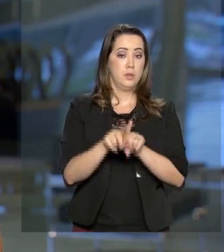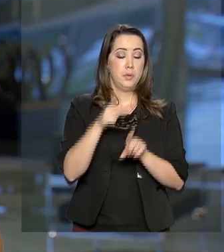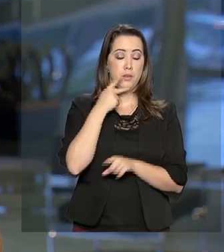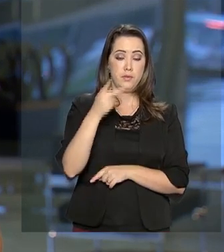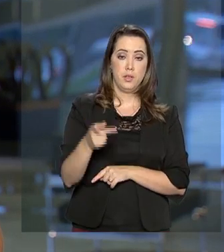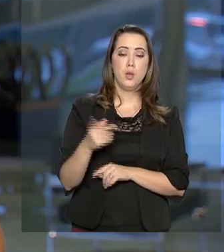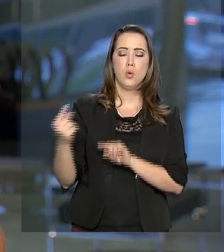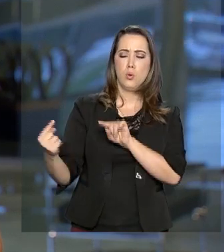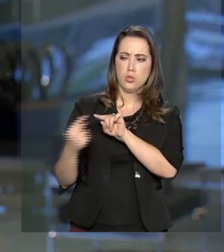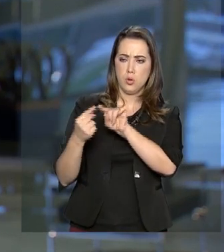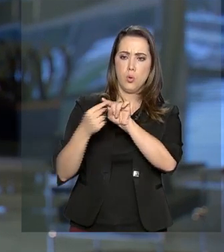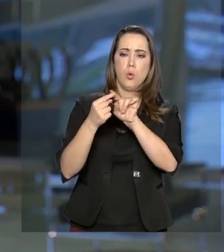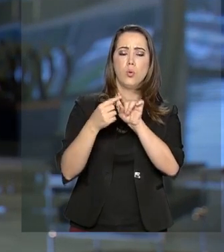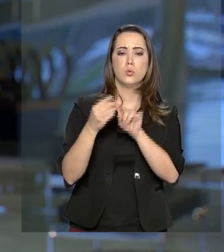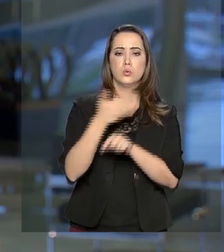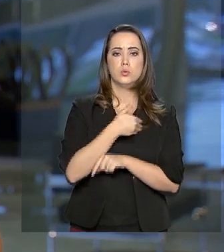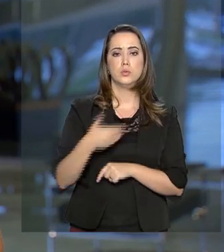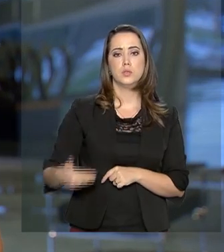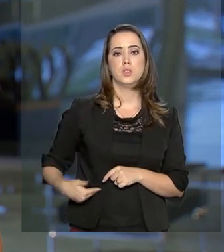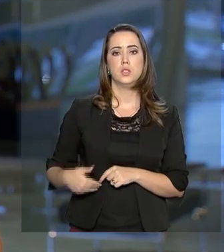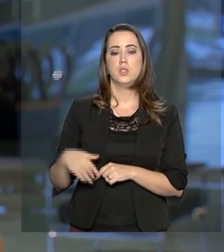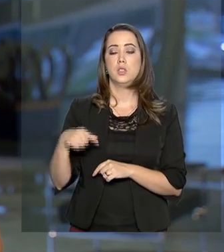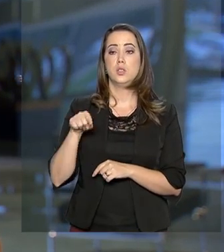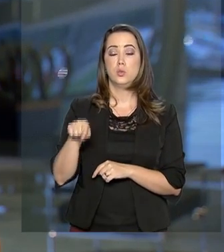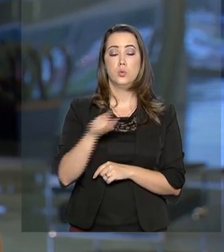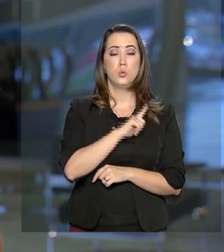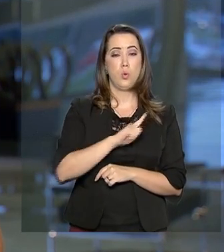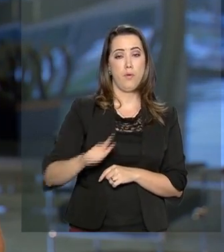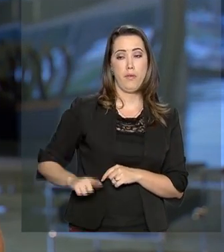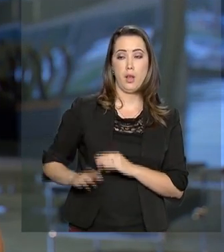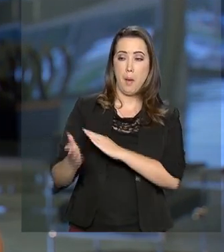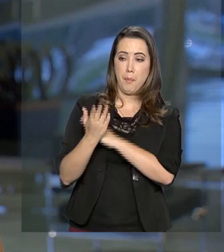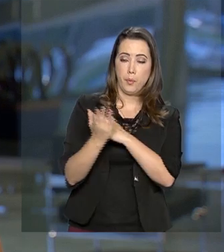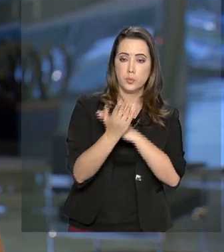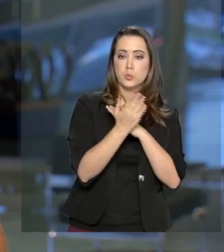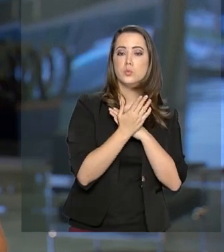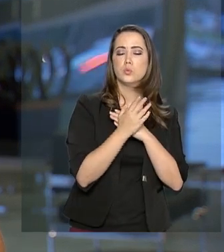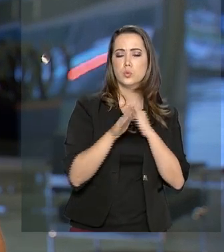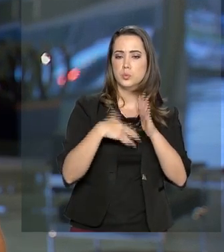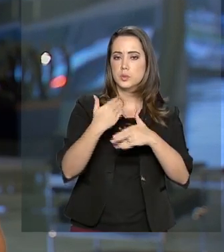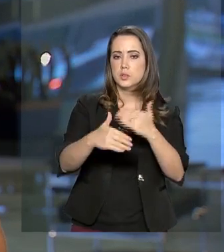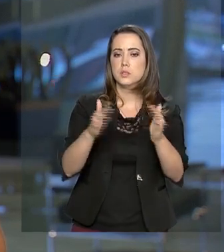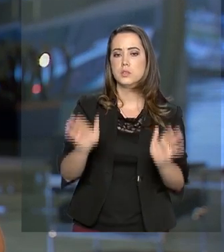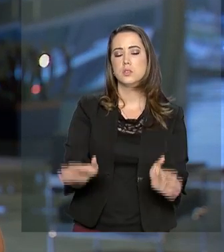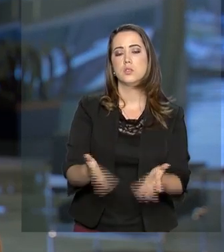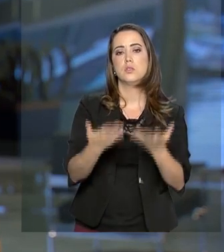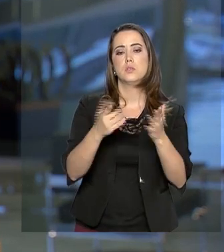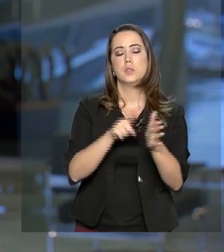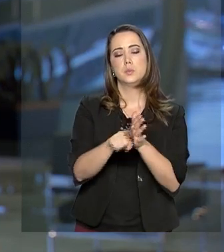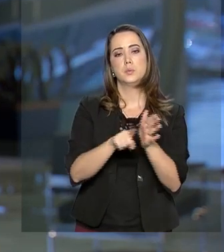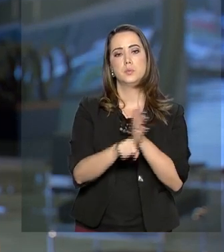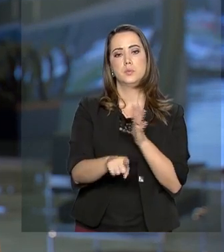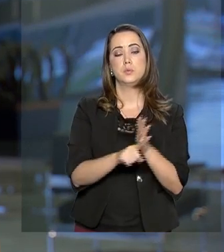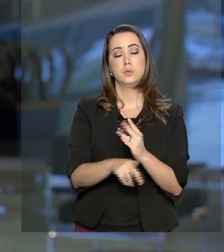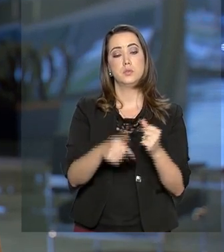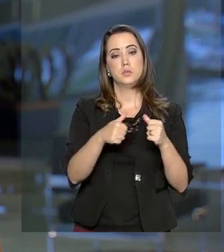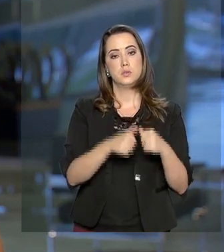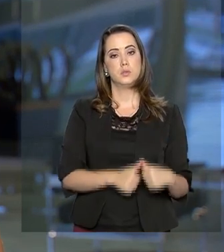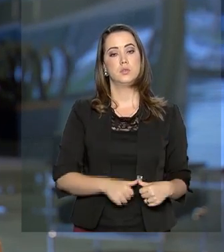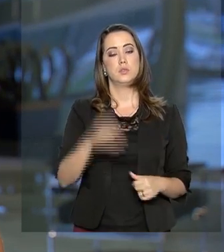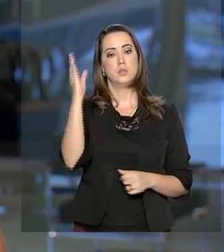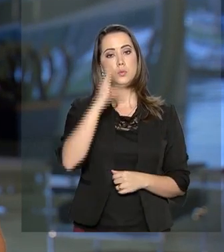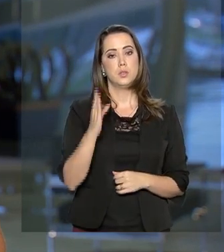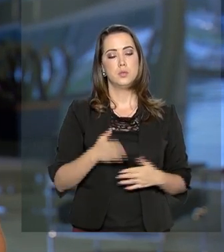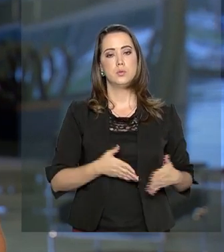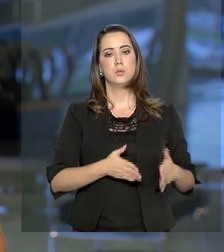governos estadual e municipal para manter, para incentivar a pesquisa e colocar o Brasil na rota do